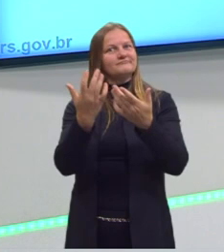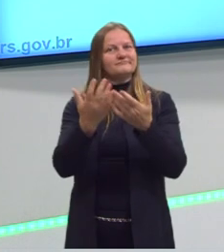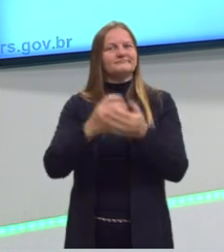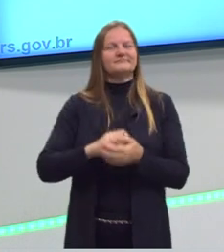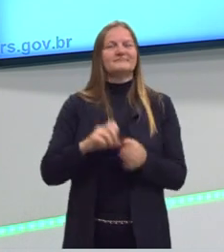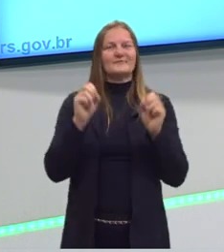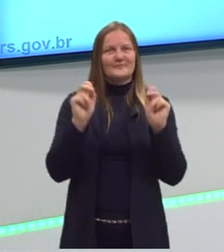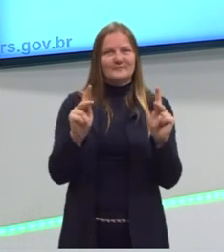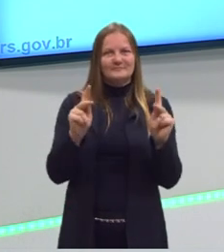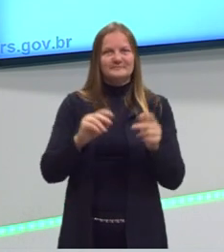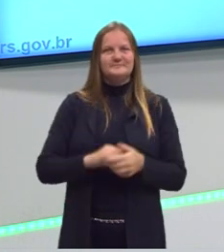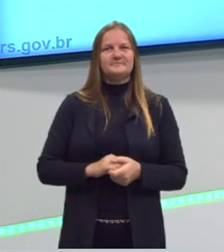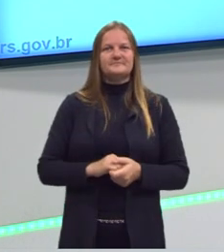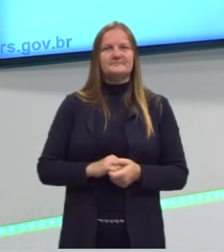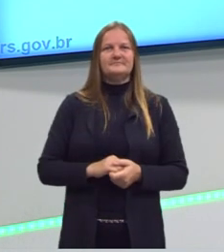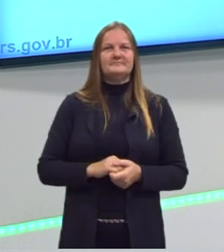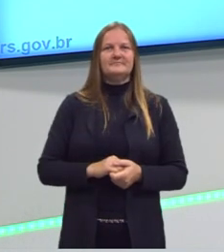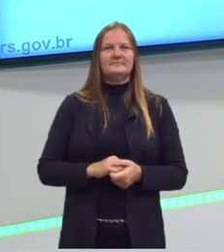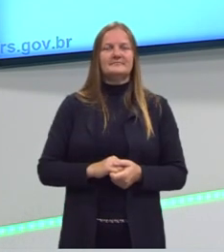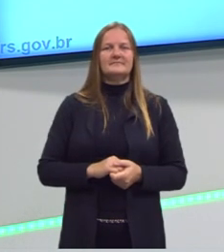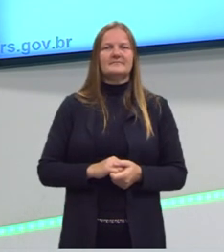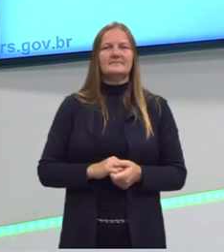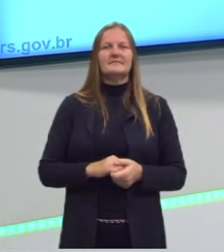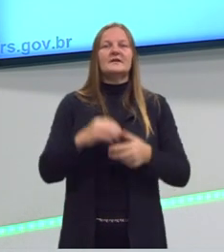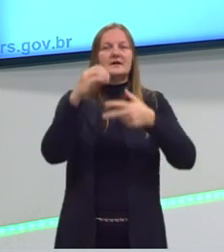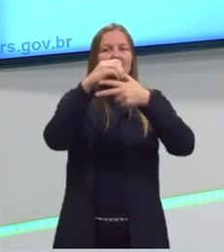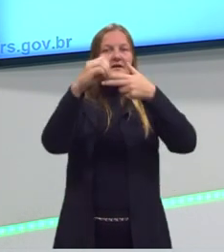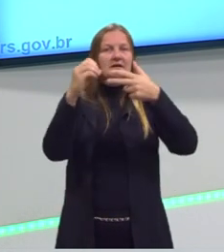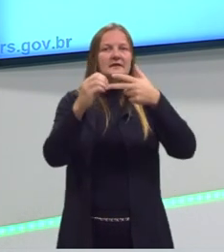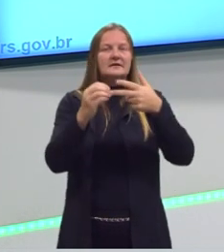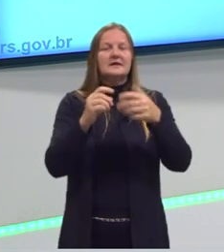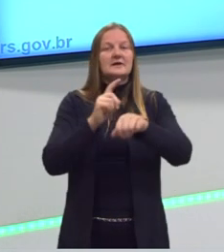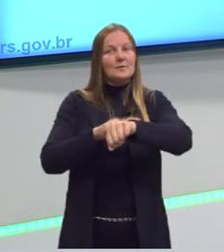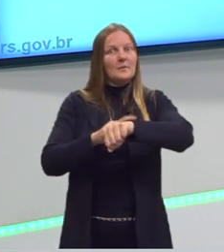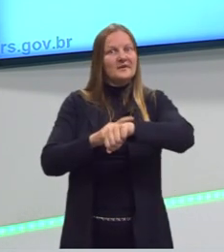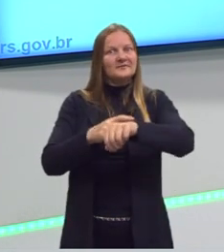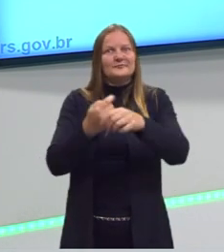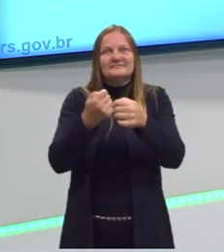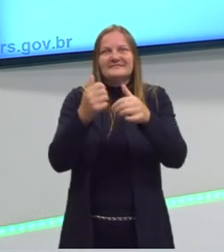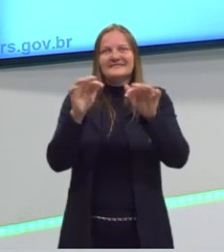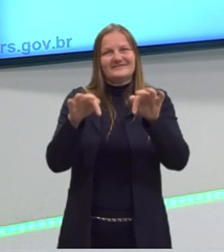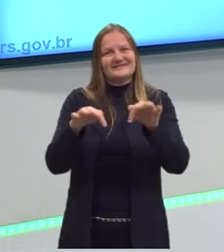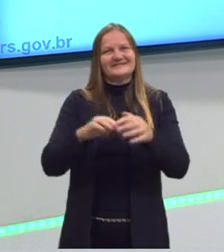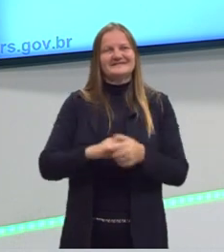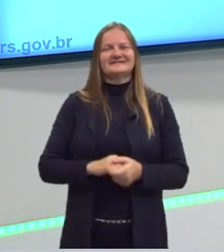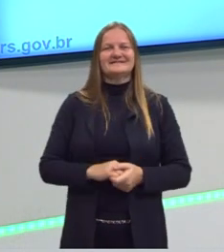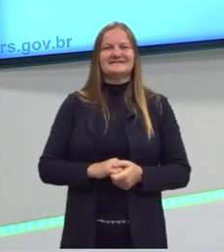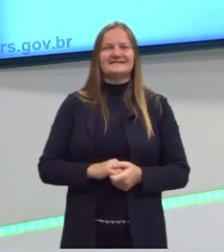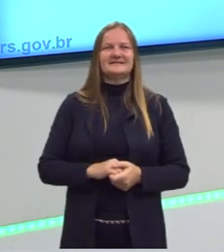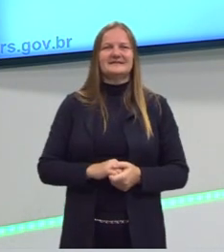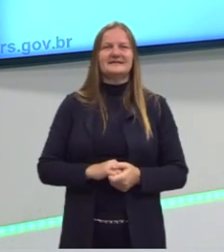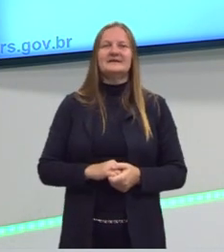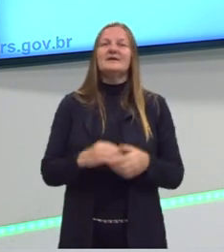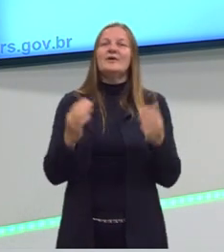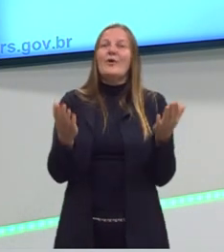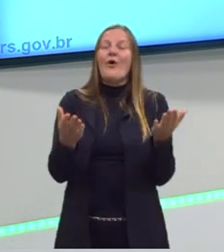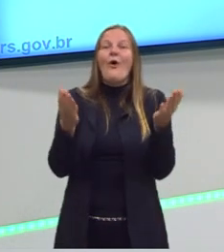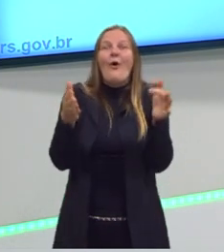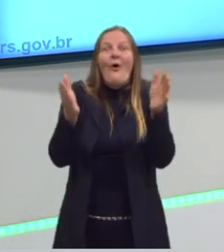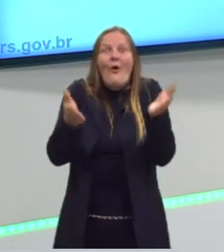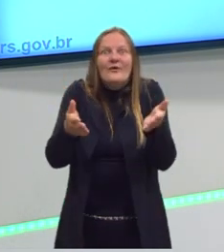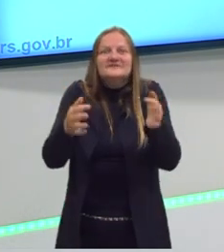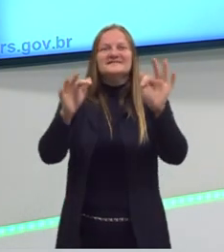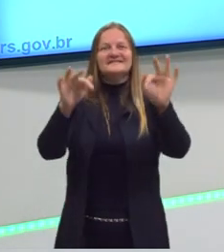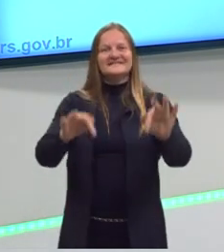certo? Aqui tem uma questão do Enem, mas infelizmente não vamos ter tempo de realizá-la, por hoje era